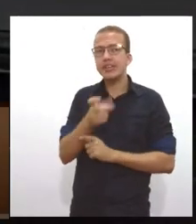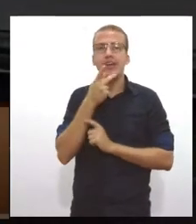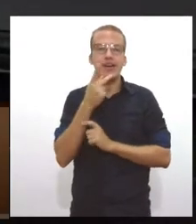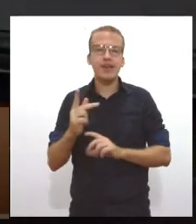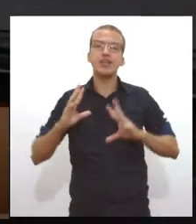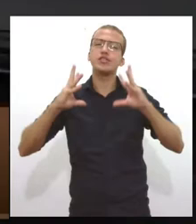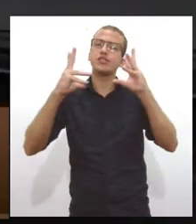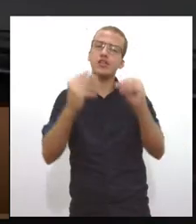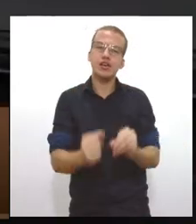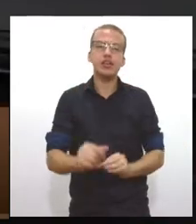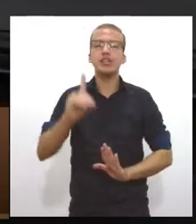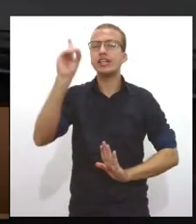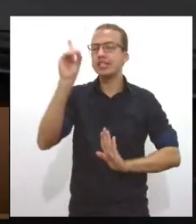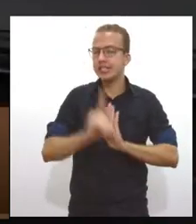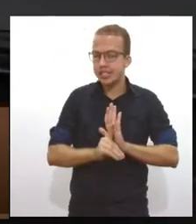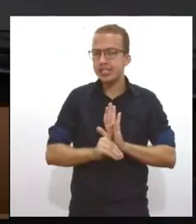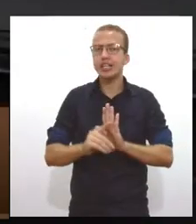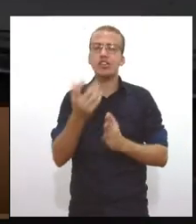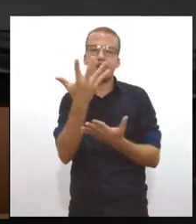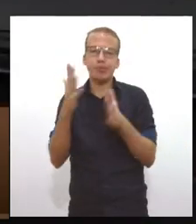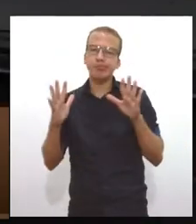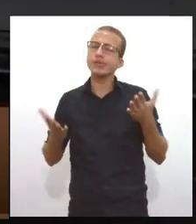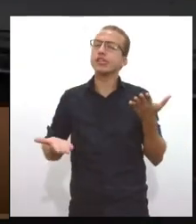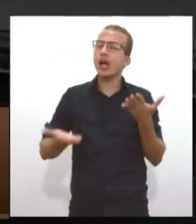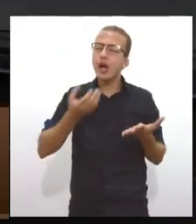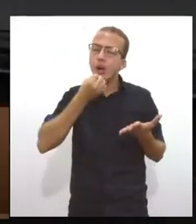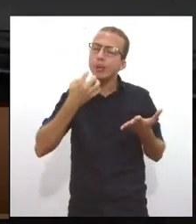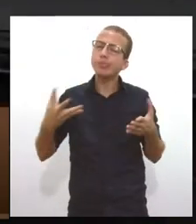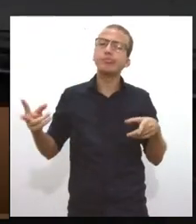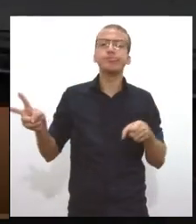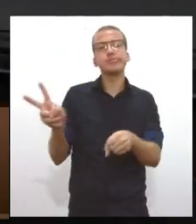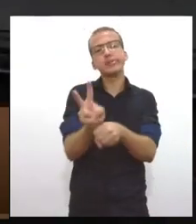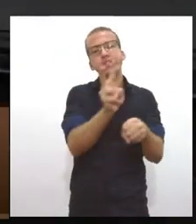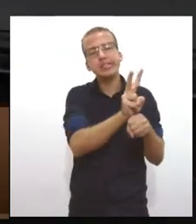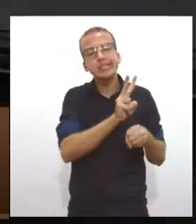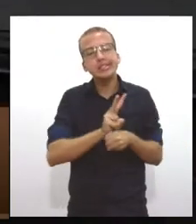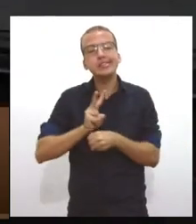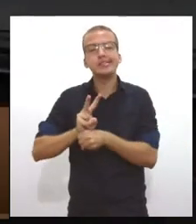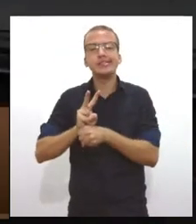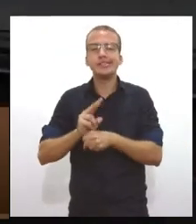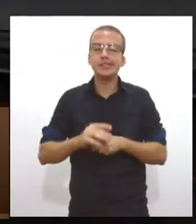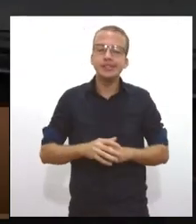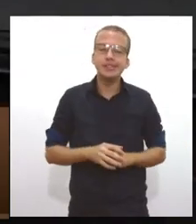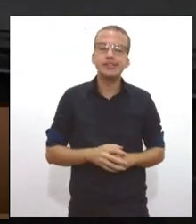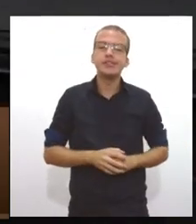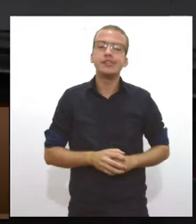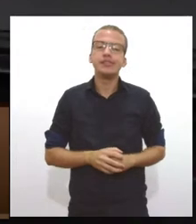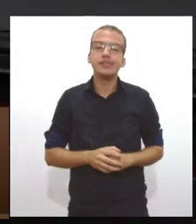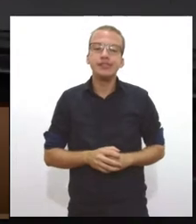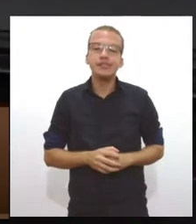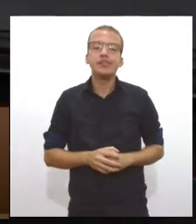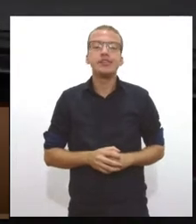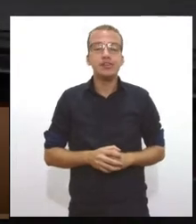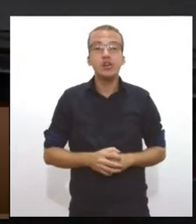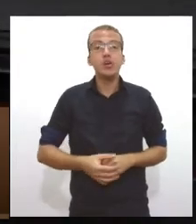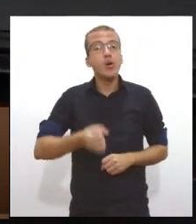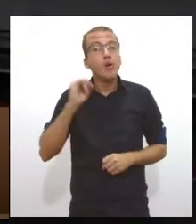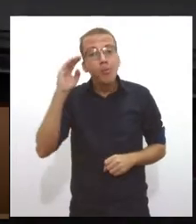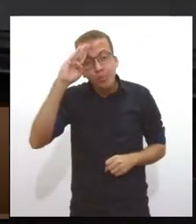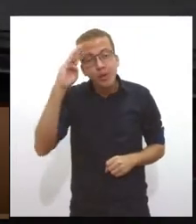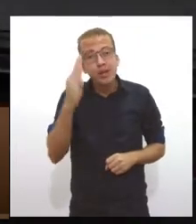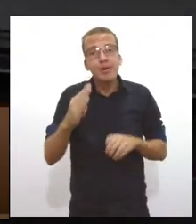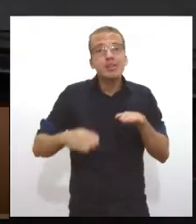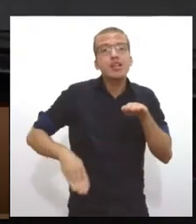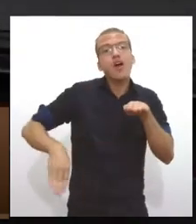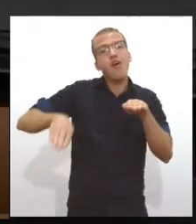ecologicamente equilibrado, bem de uso comum do povo, e a parte principal, a essencial, a sadia qualidade de vida, você pode